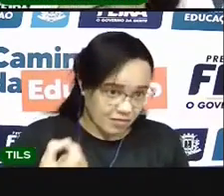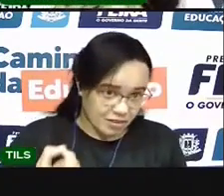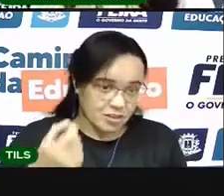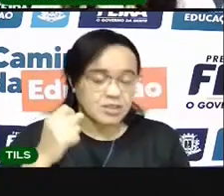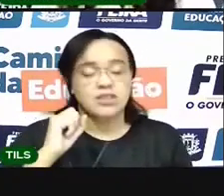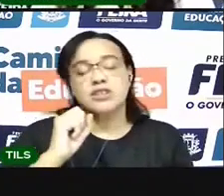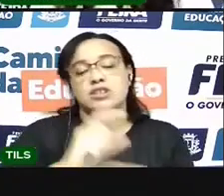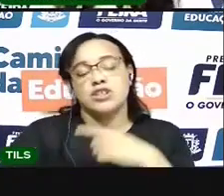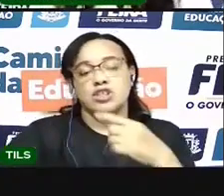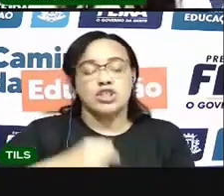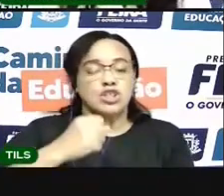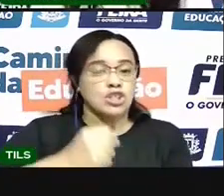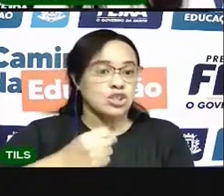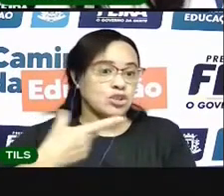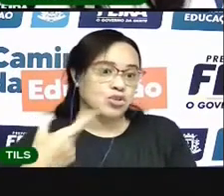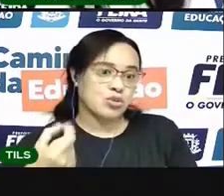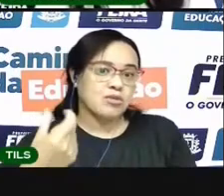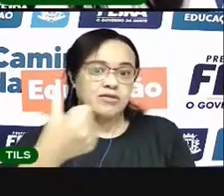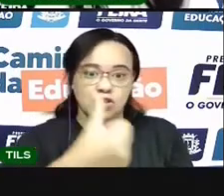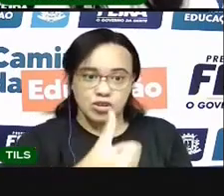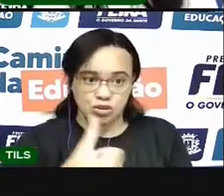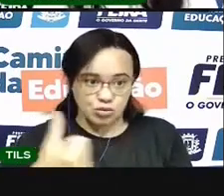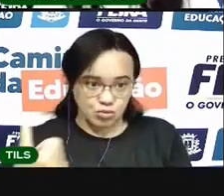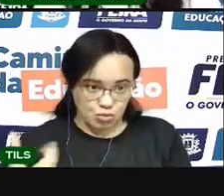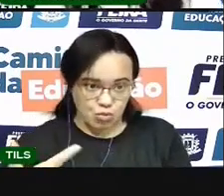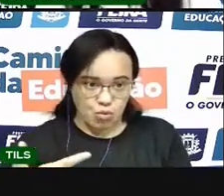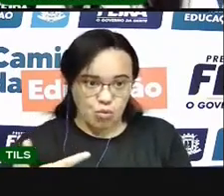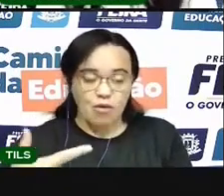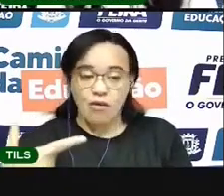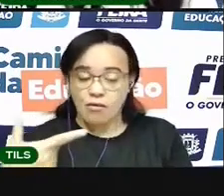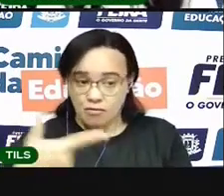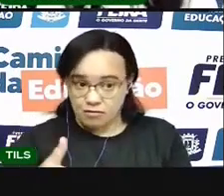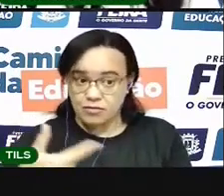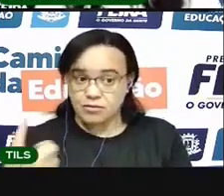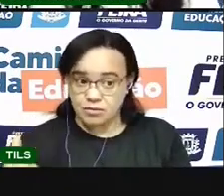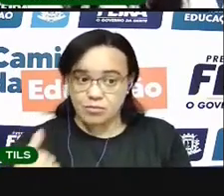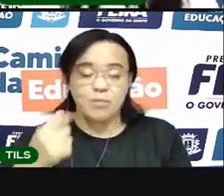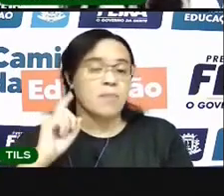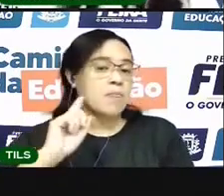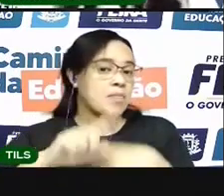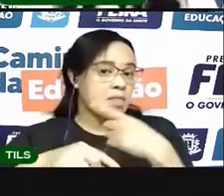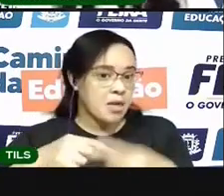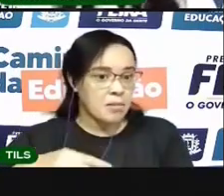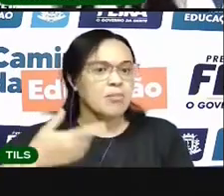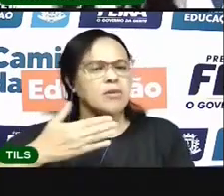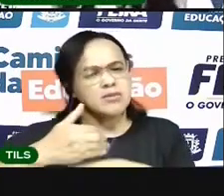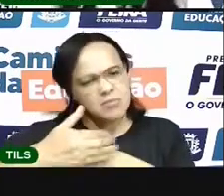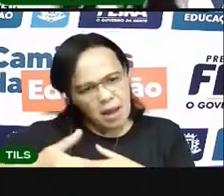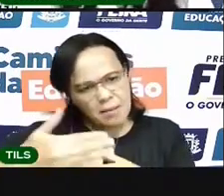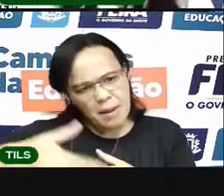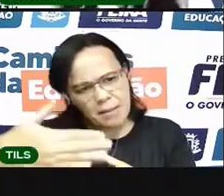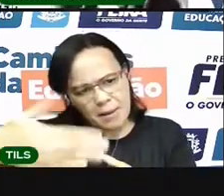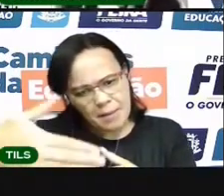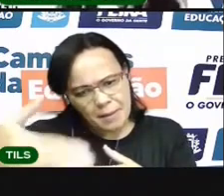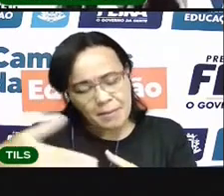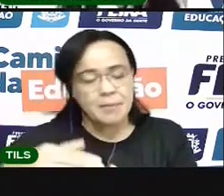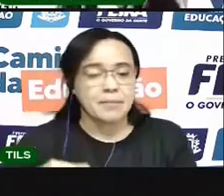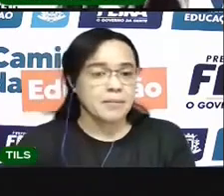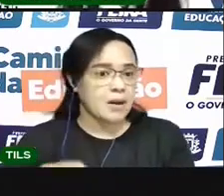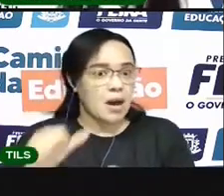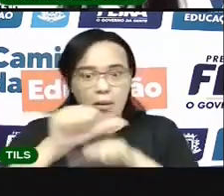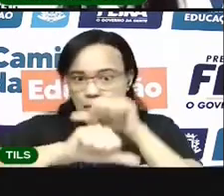Em 2022 o calendário vai estar organizado assim. Nunca vai inverter a ordem. O primeiro mês do ano